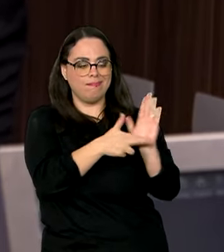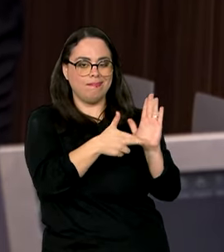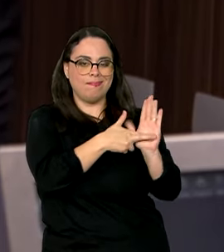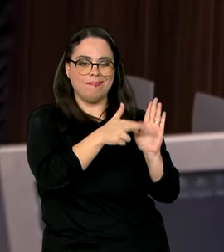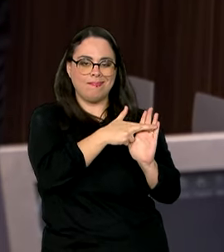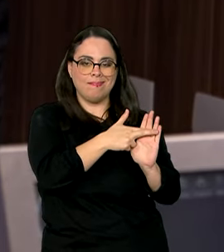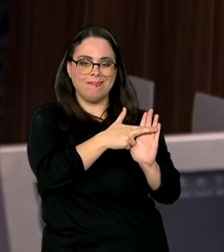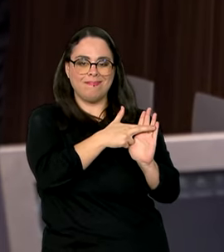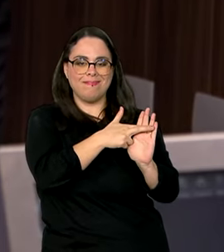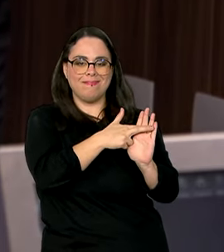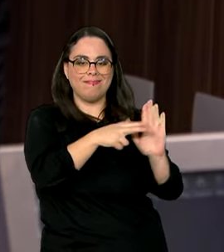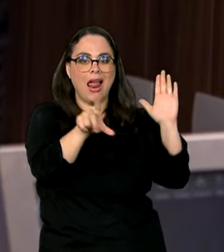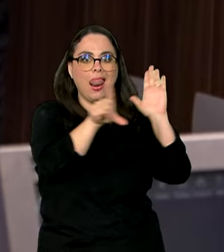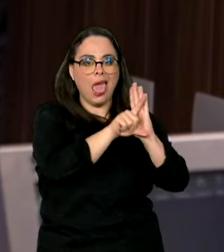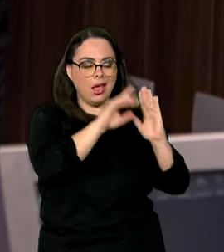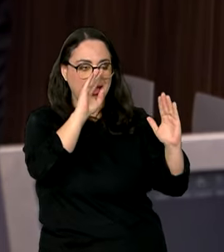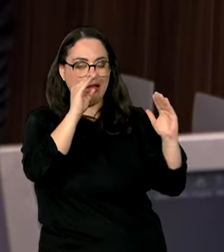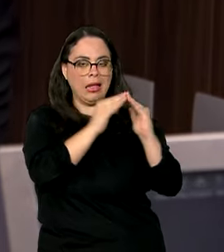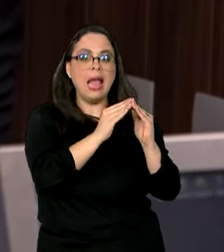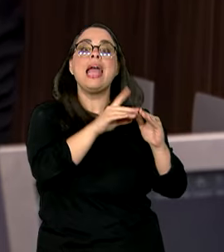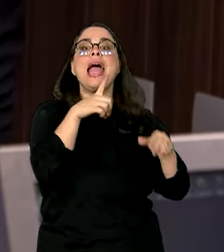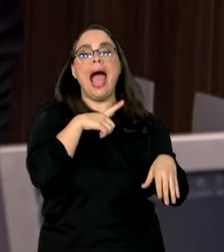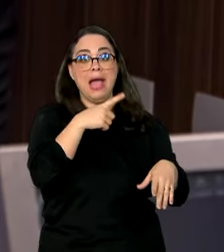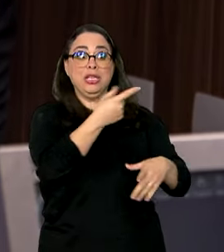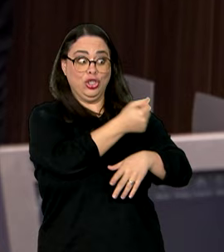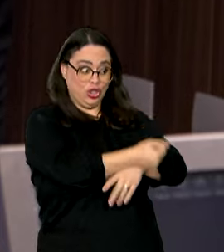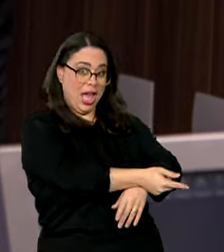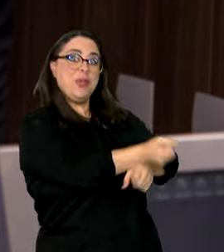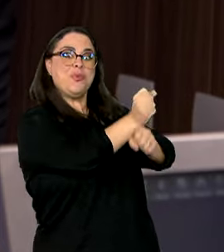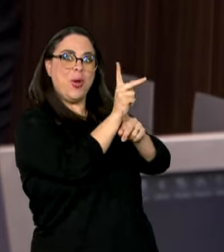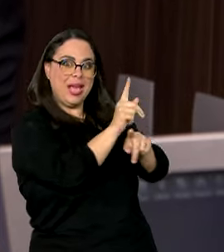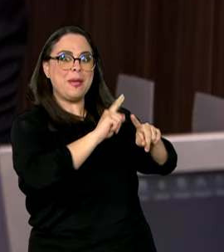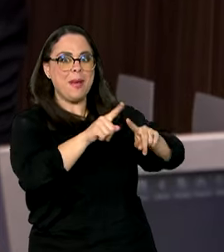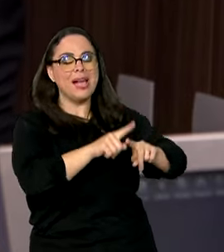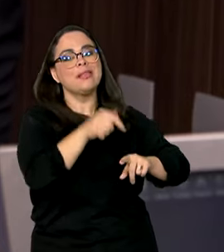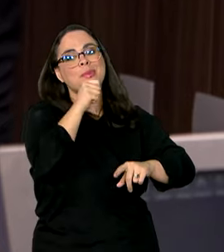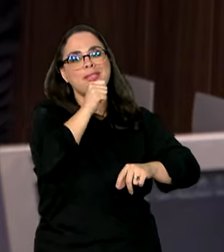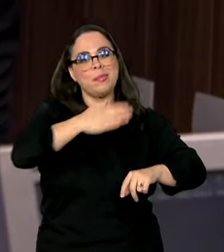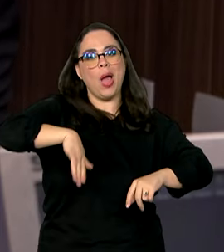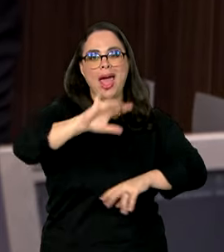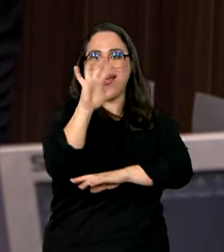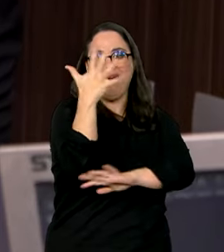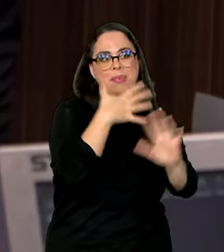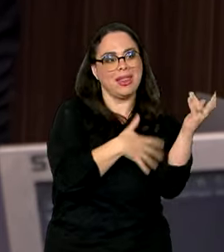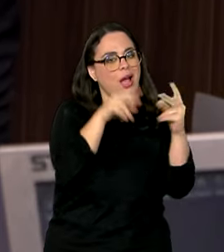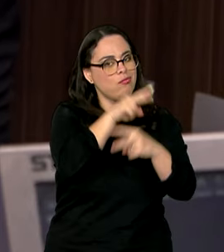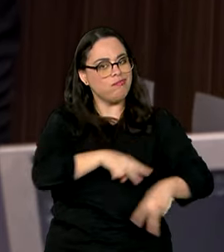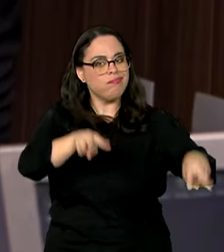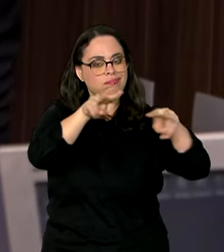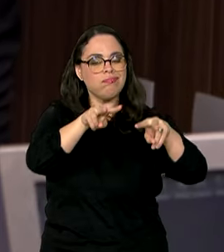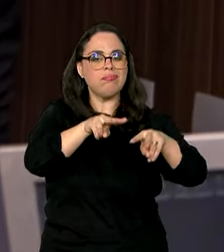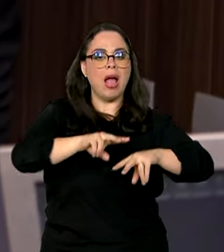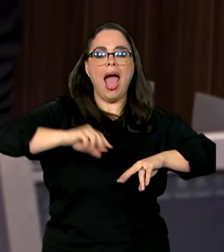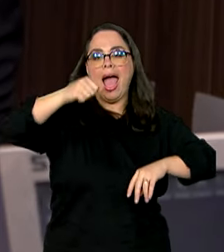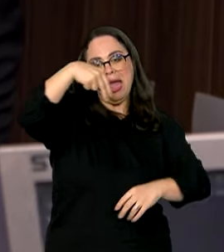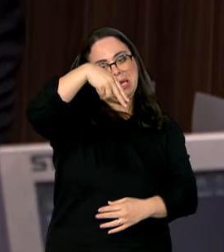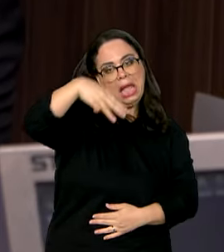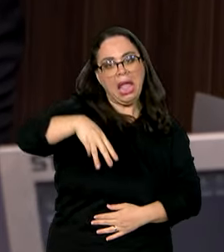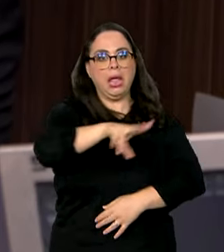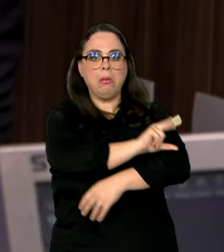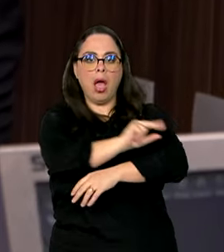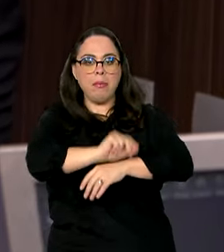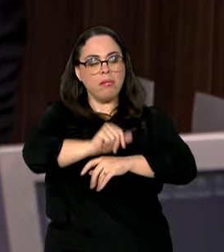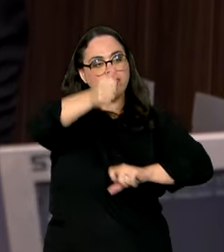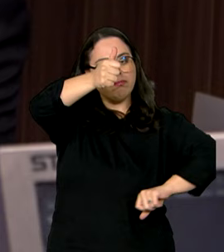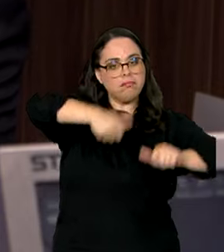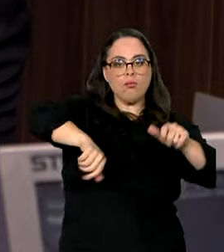Ela fica presa ali numa análise de uma agência ambiental, na análise da Agência Nacional de Mineração. O